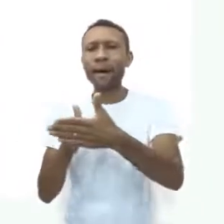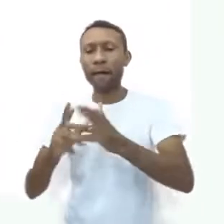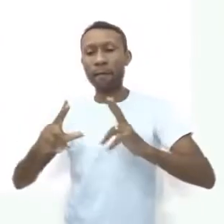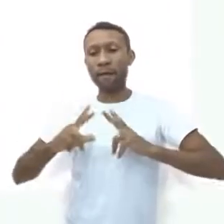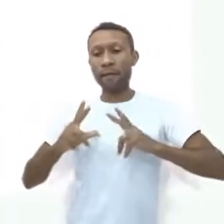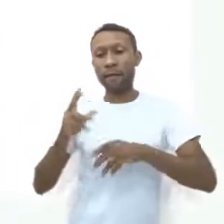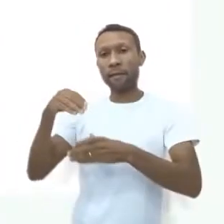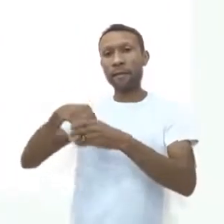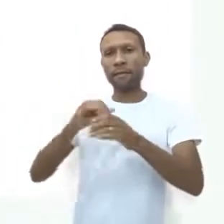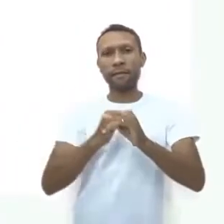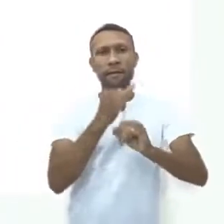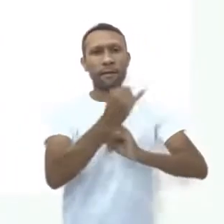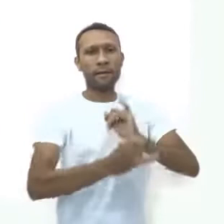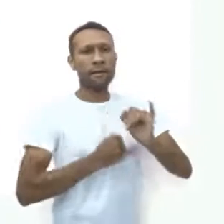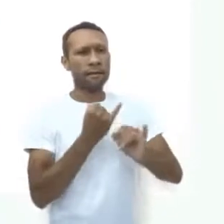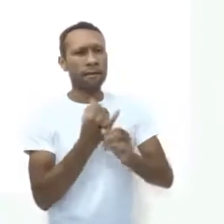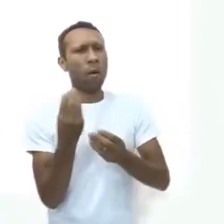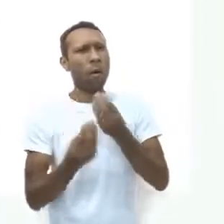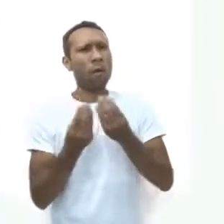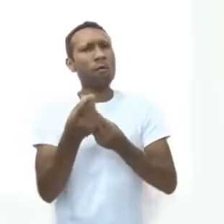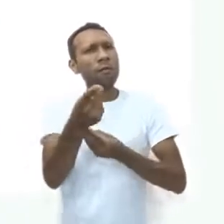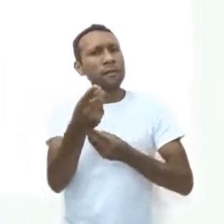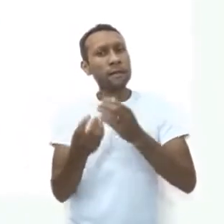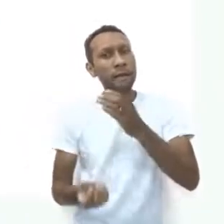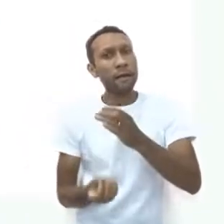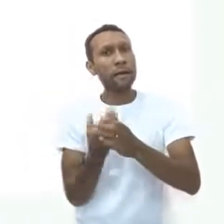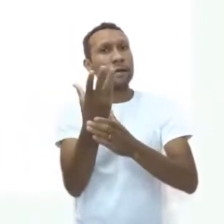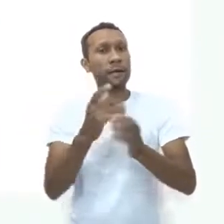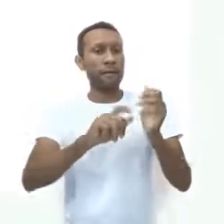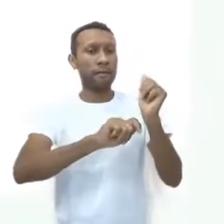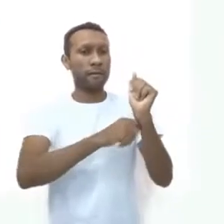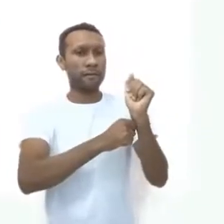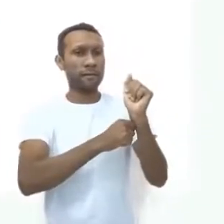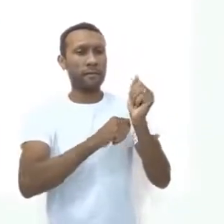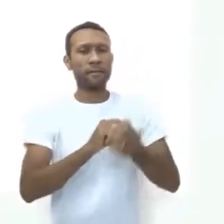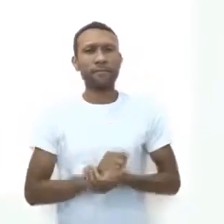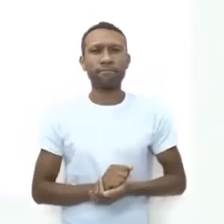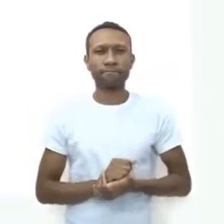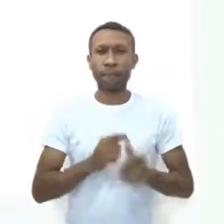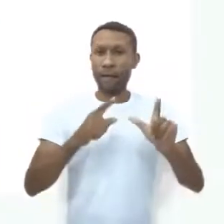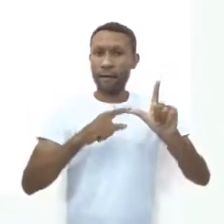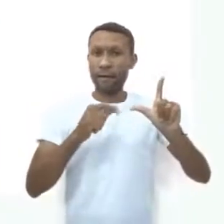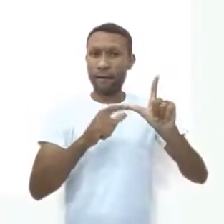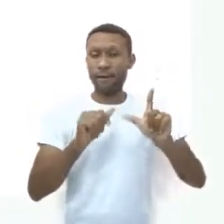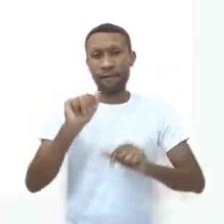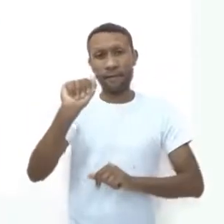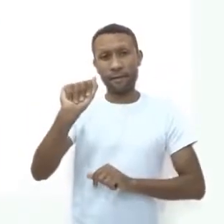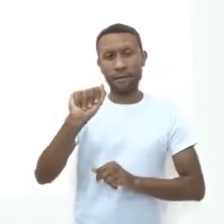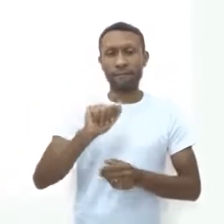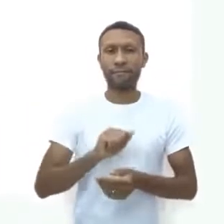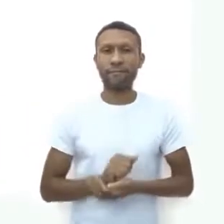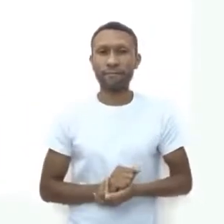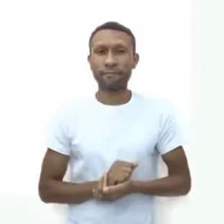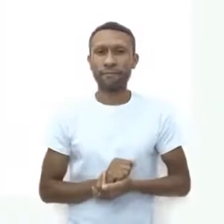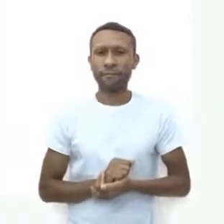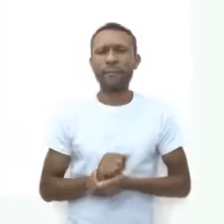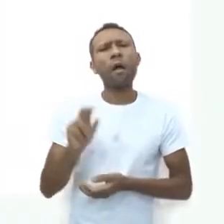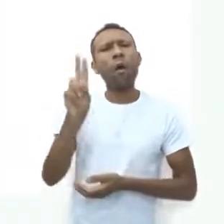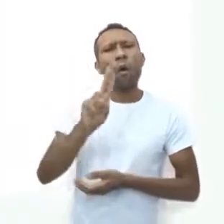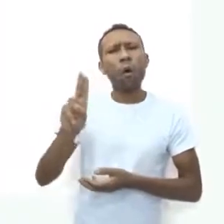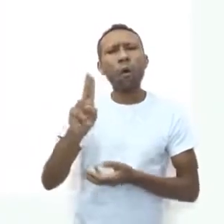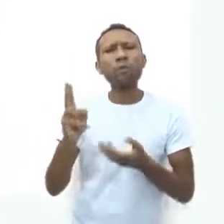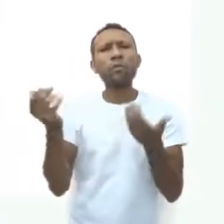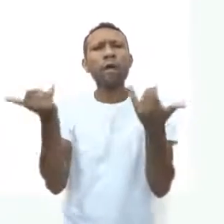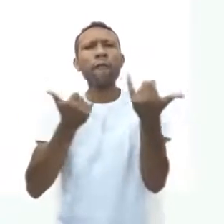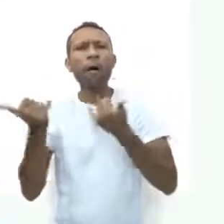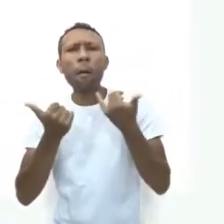privacidade na internet. Como você cria a sua senha? Letra A. Uso informações